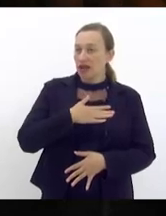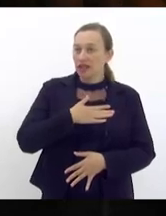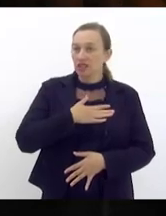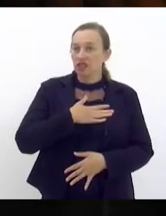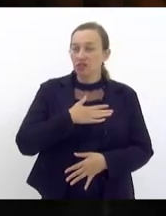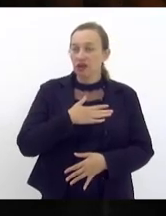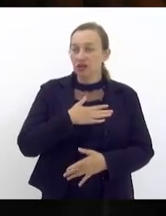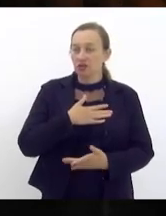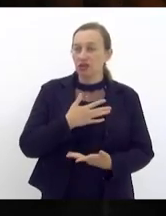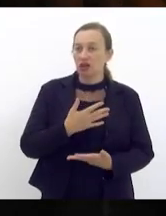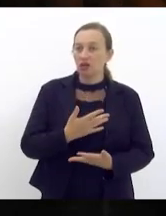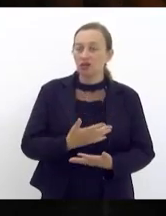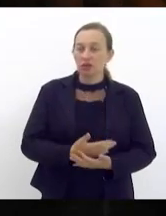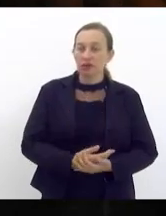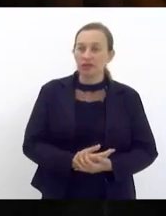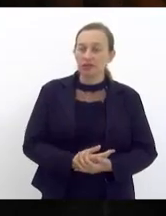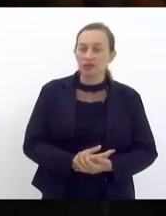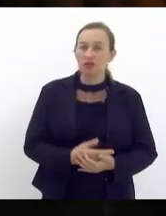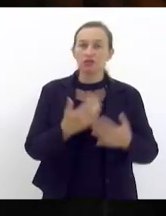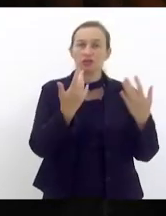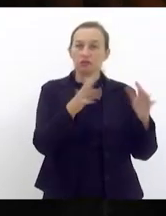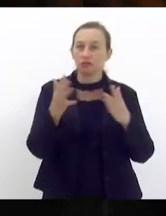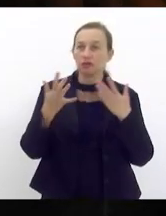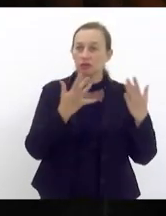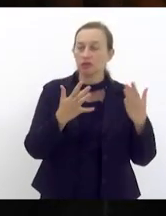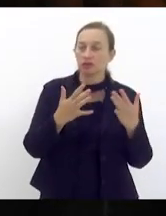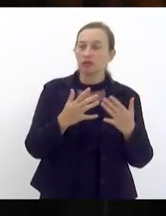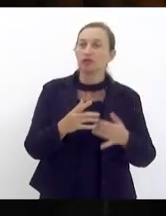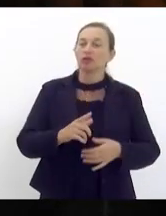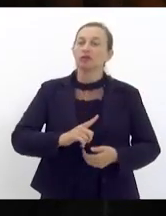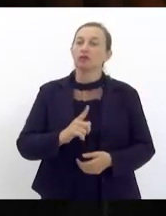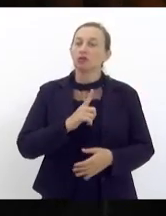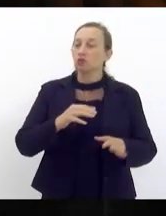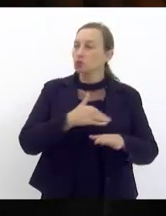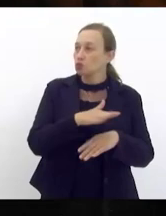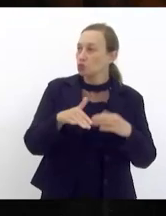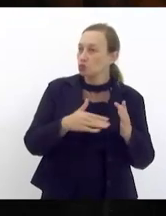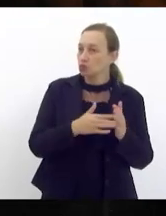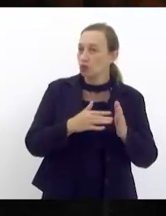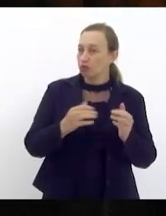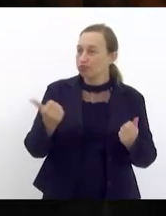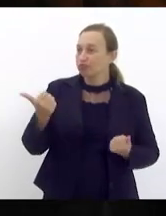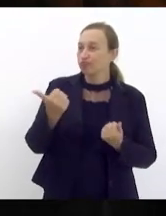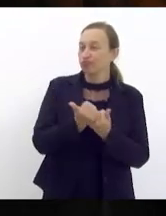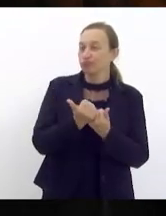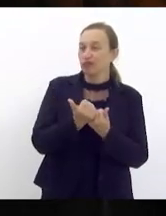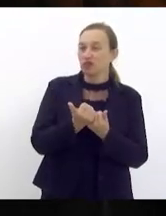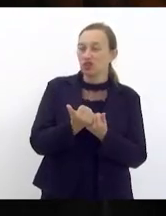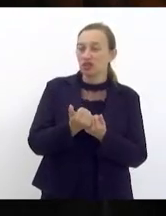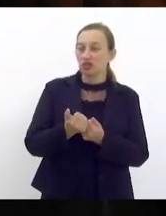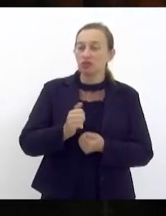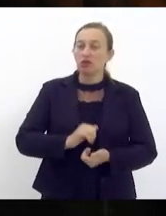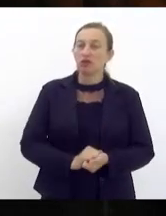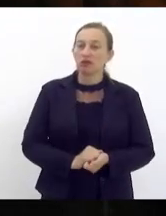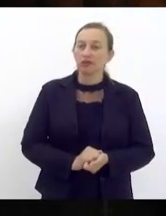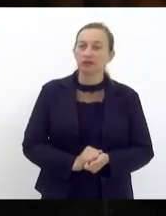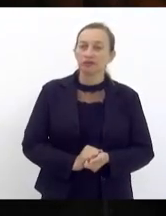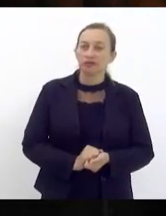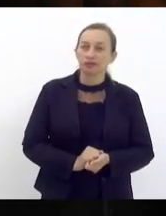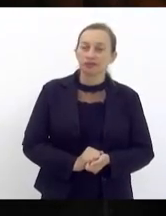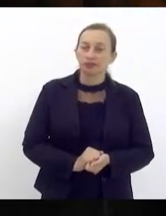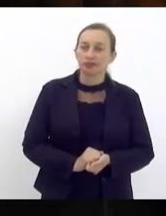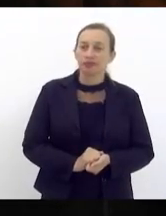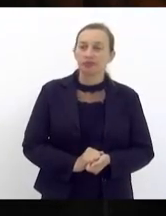representando então aqui para parabenizar para falar que eu tenho total apoio eu apoio completamente esse veto esse